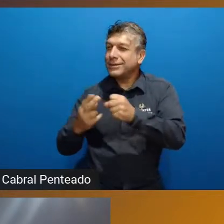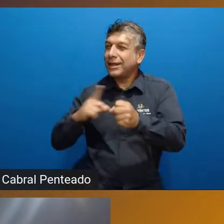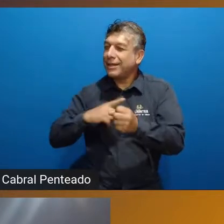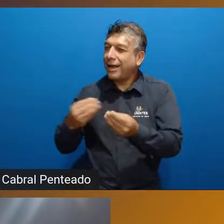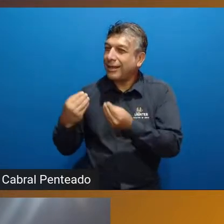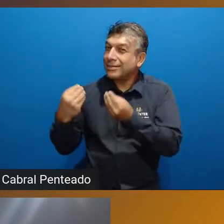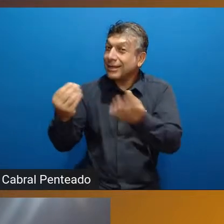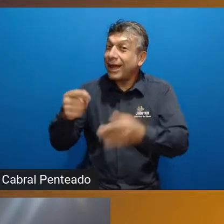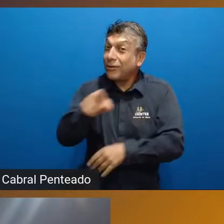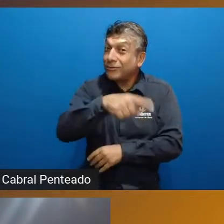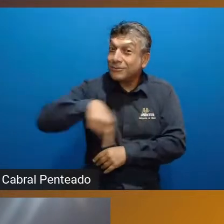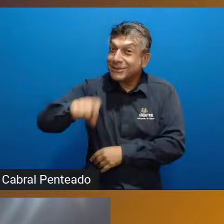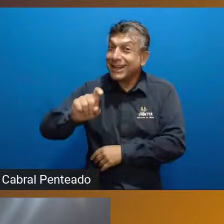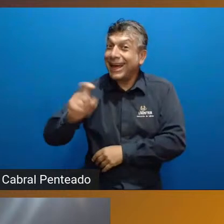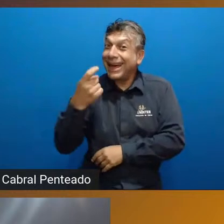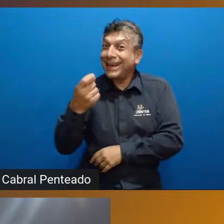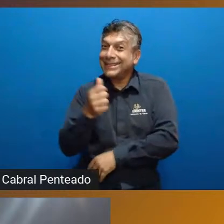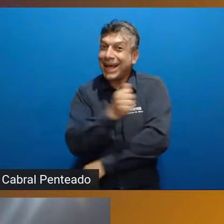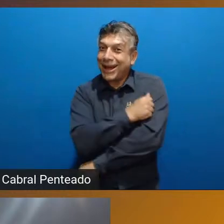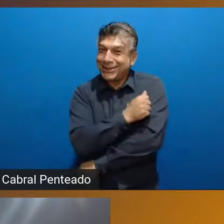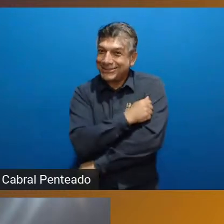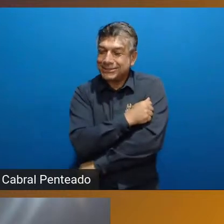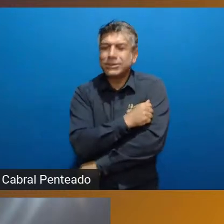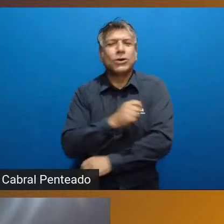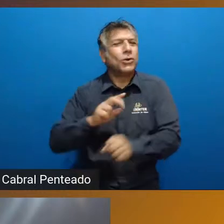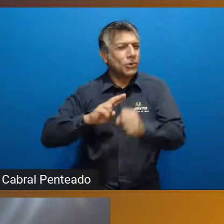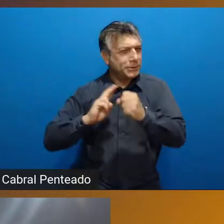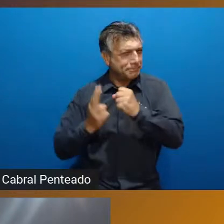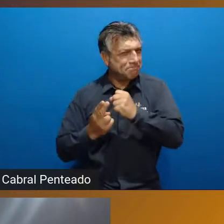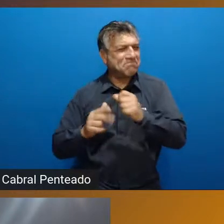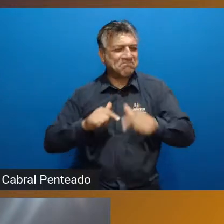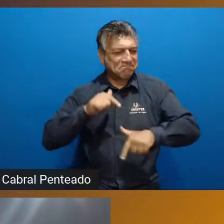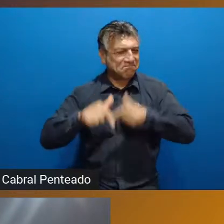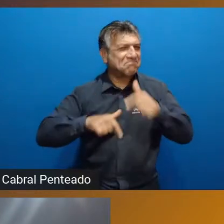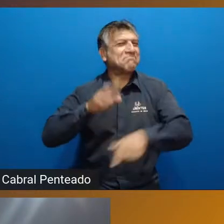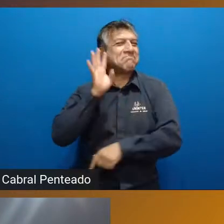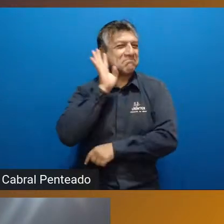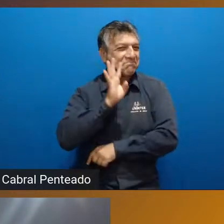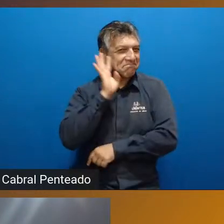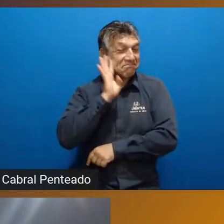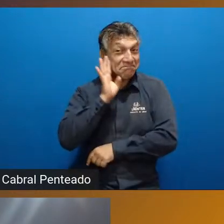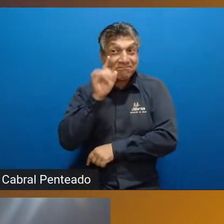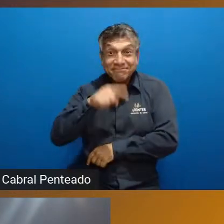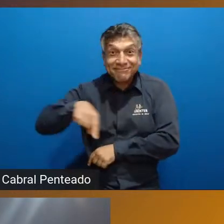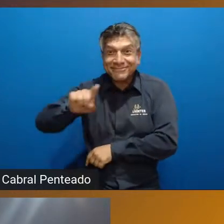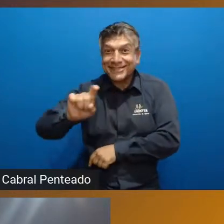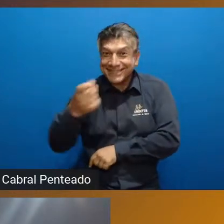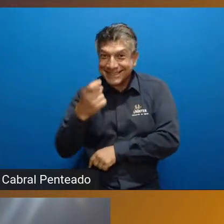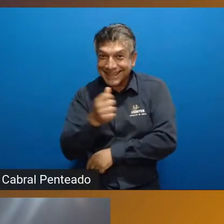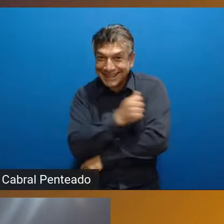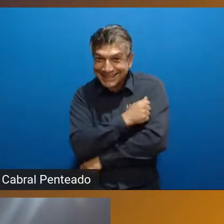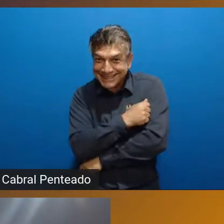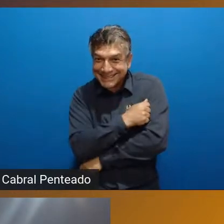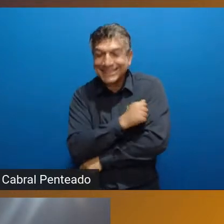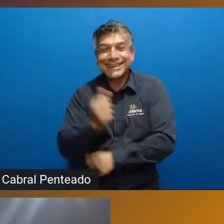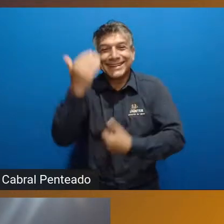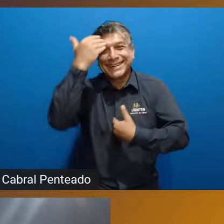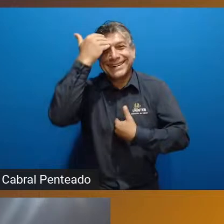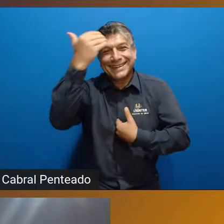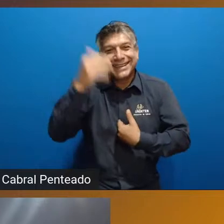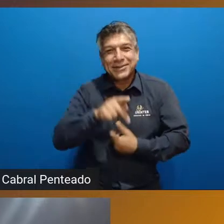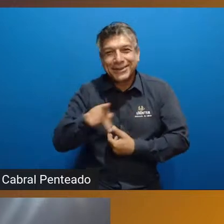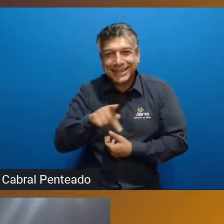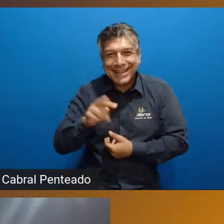nossos egressos. Ou seja, a Uninter tem feito um trabalho muito bacana em relação aos nossos egressos. E eu quero agradecer à professora